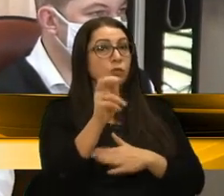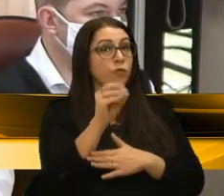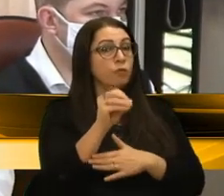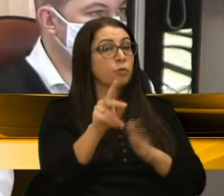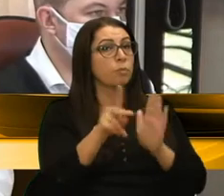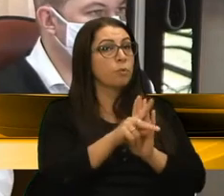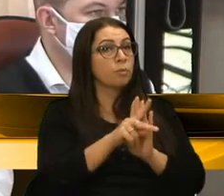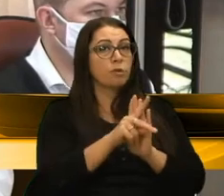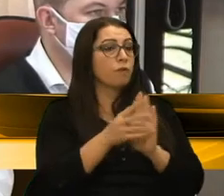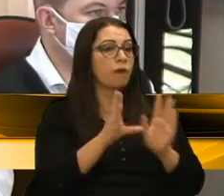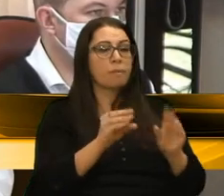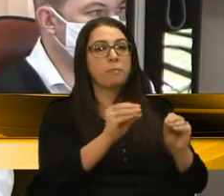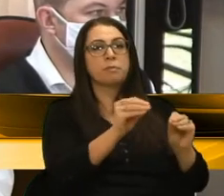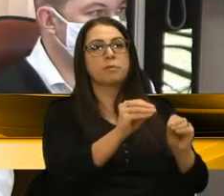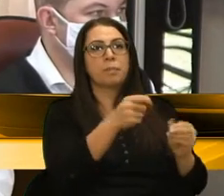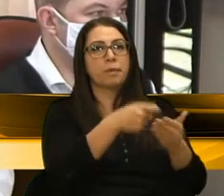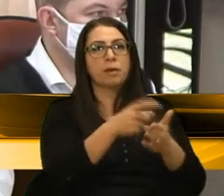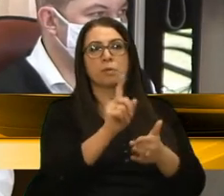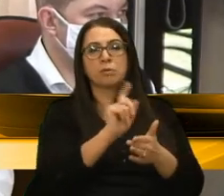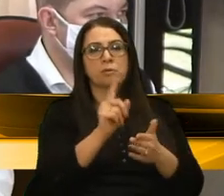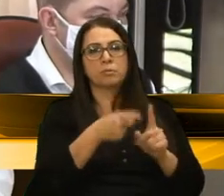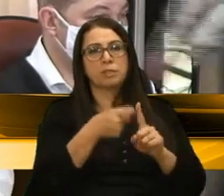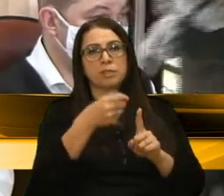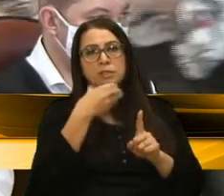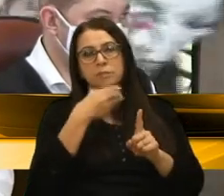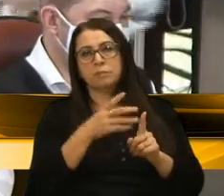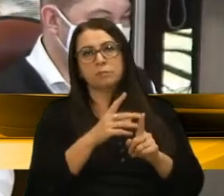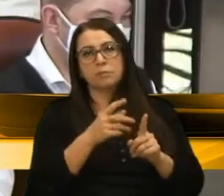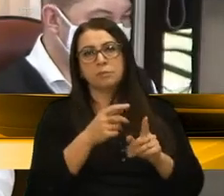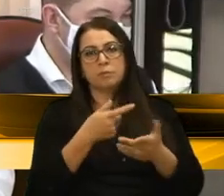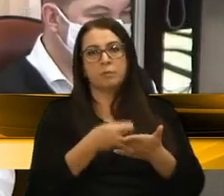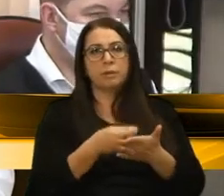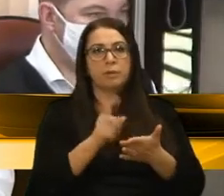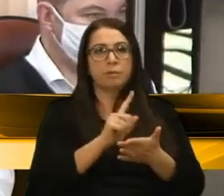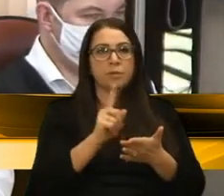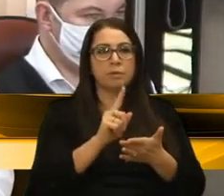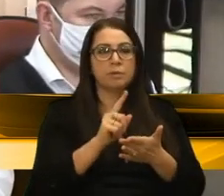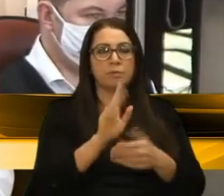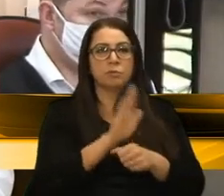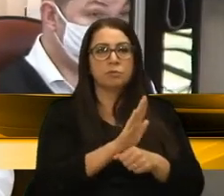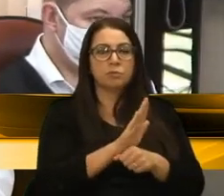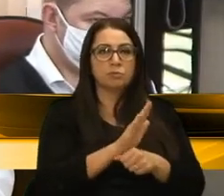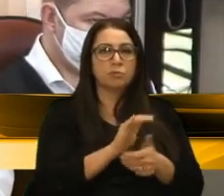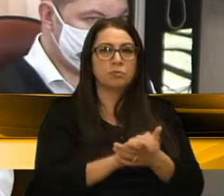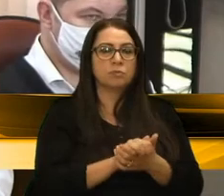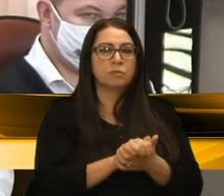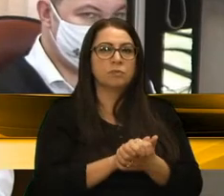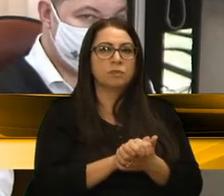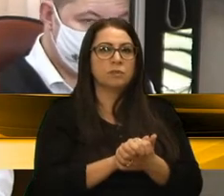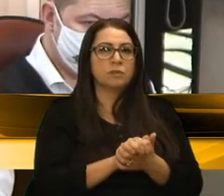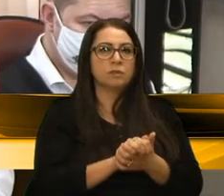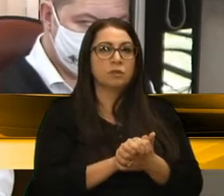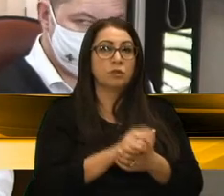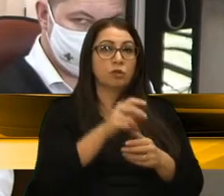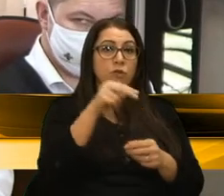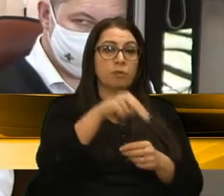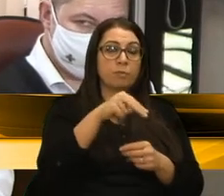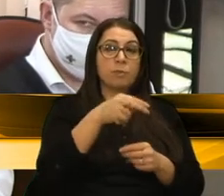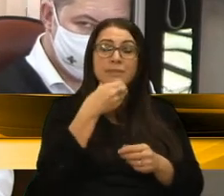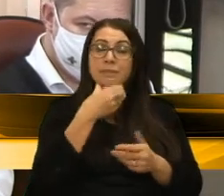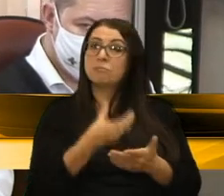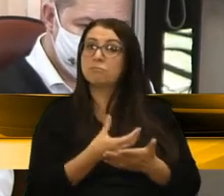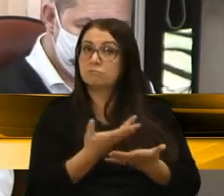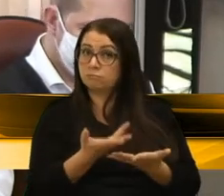Então, não vai interferir se vai pagar ou não o mês de dezembro, ou vai pagar o... Não essa contribuição de novembro e dezembro.